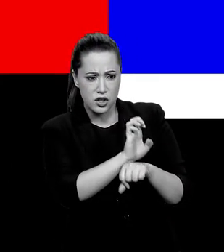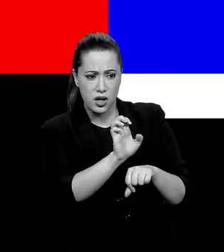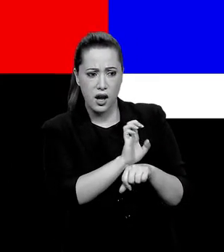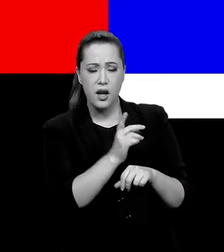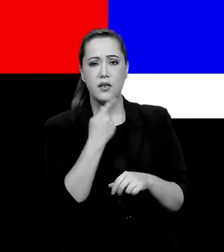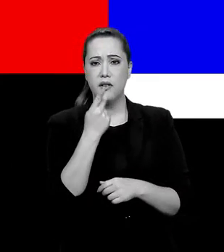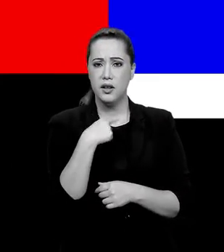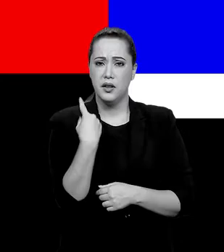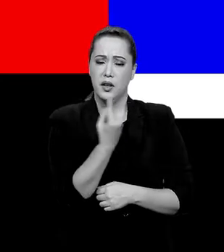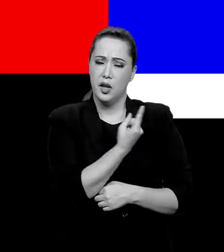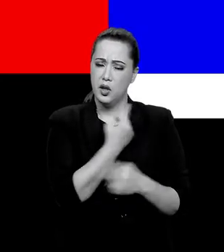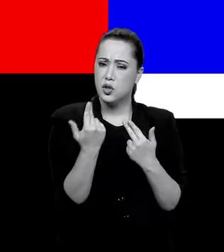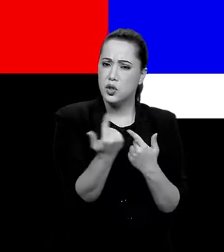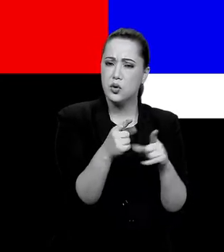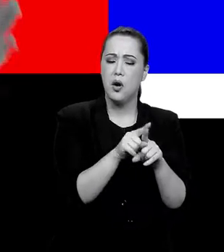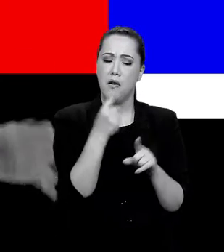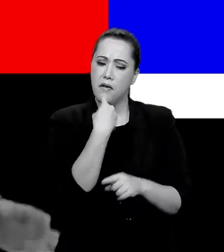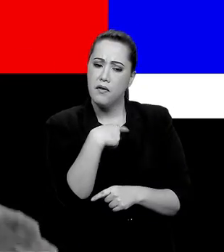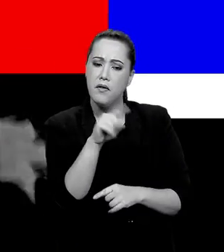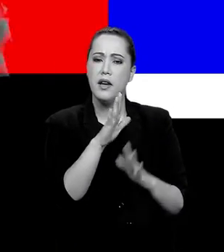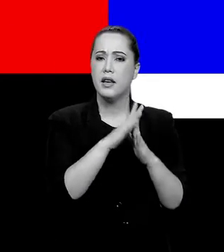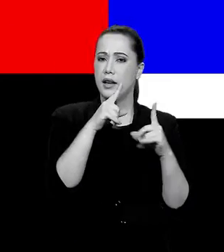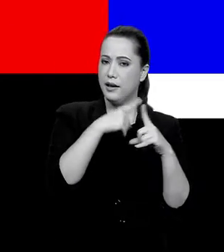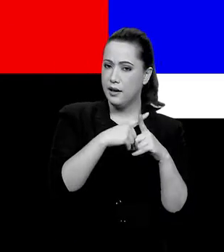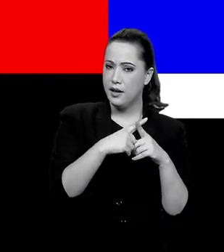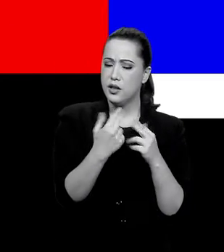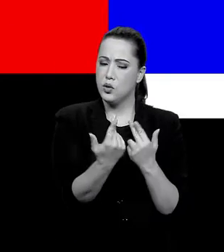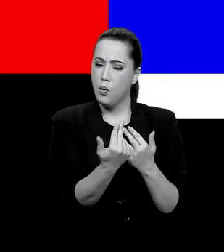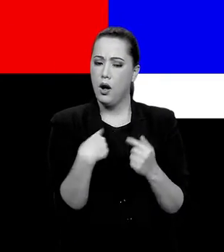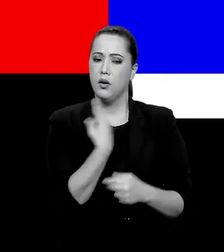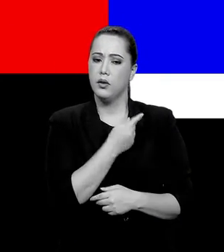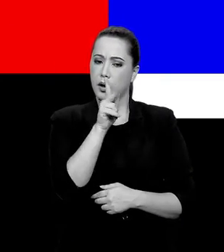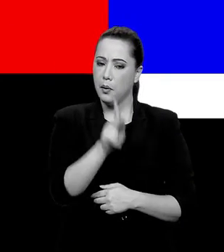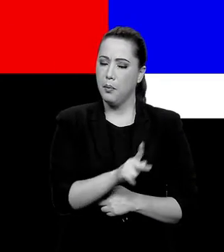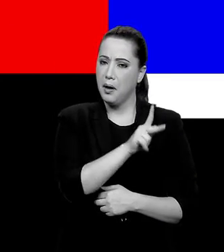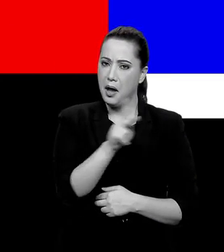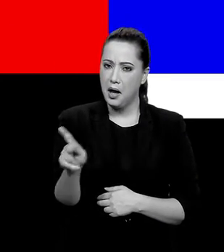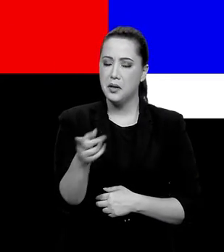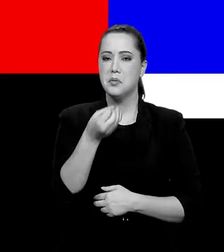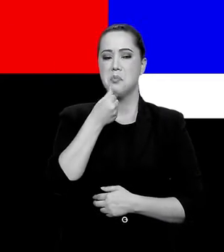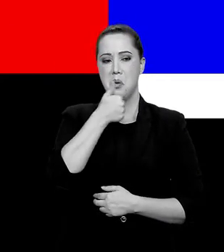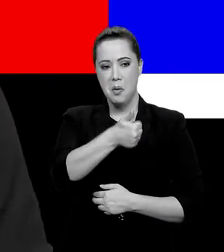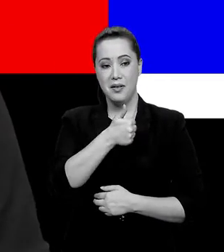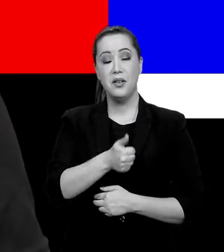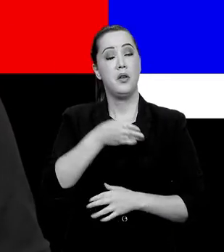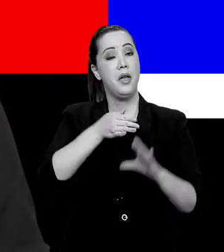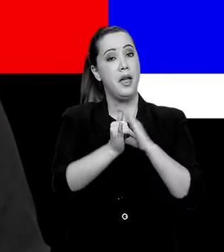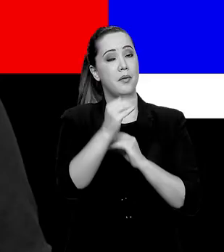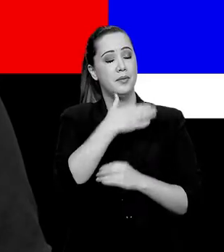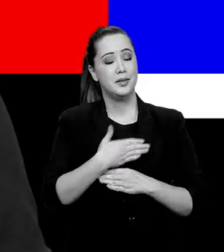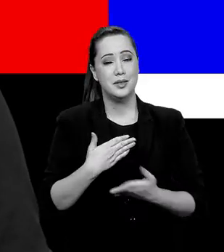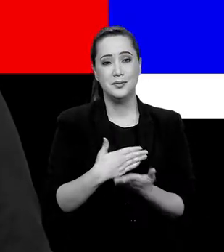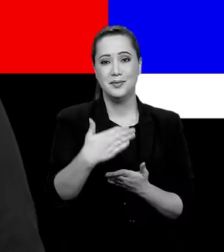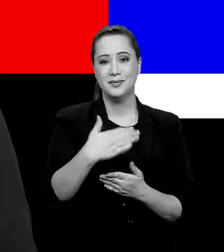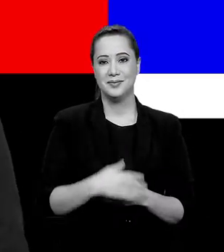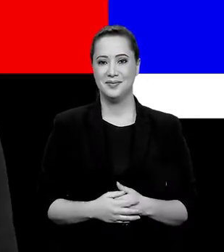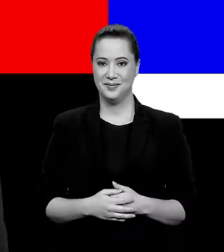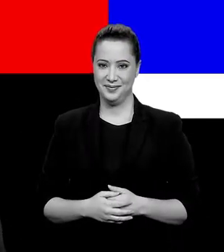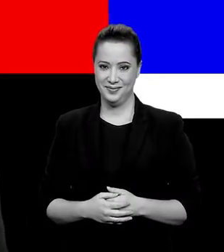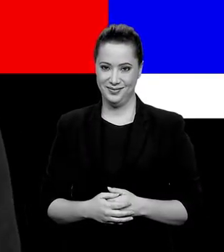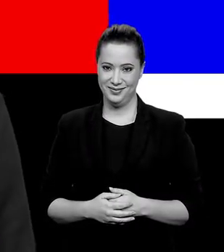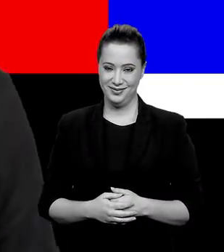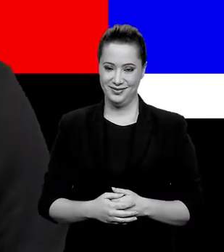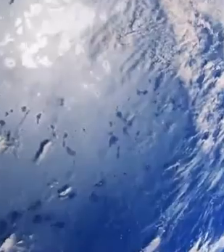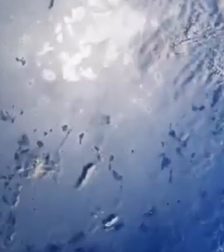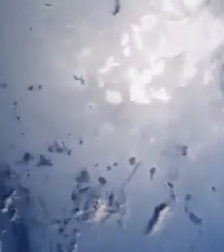é igualzinho a gente, vai na igreja, tem o padre, muito bom estagiário. RBC em Tóquio, 3, 2, 1,